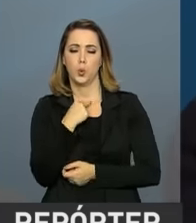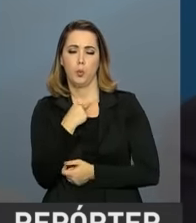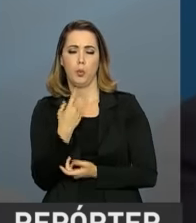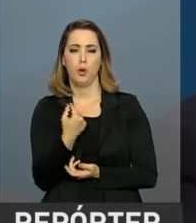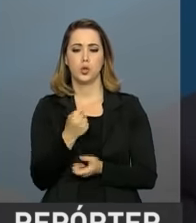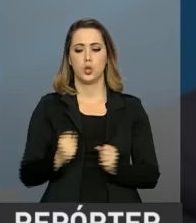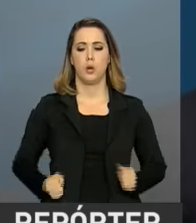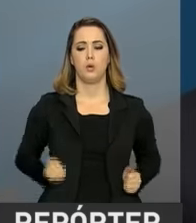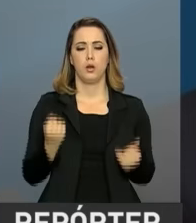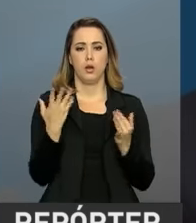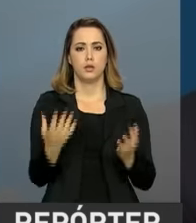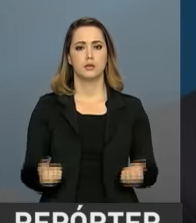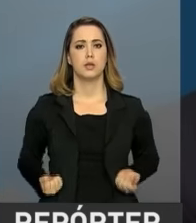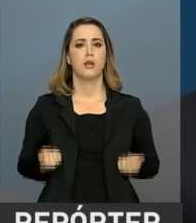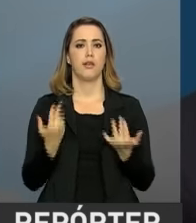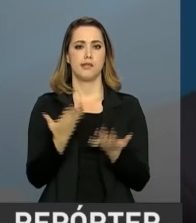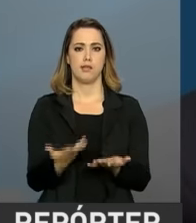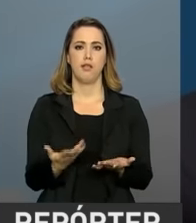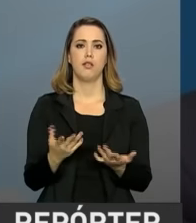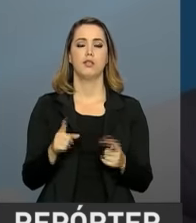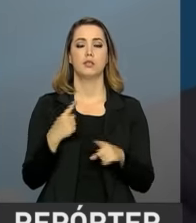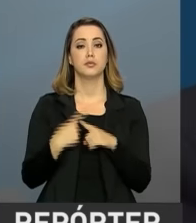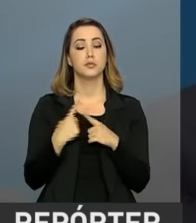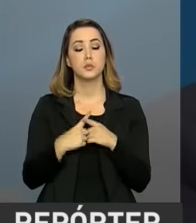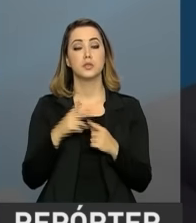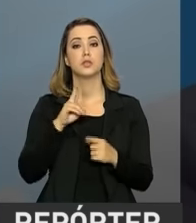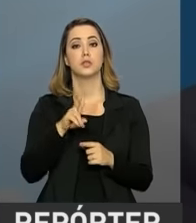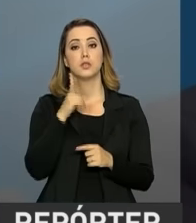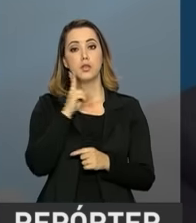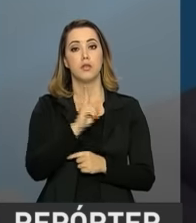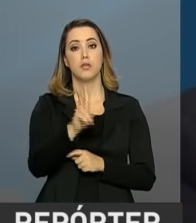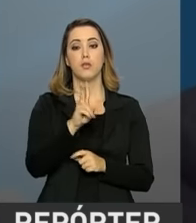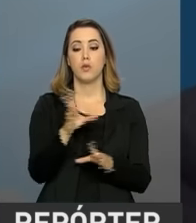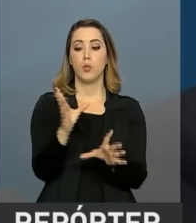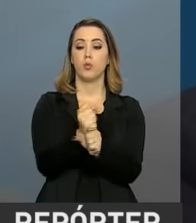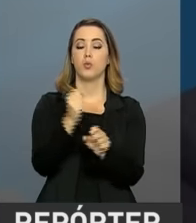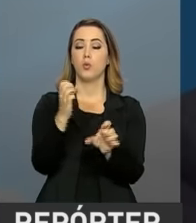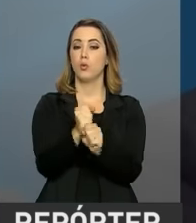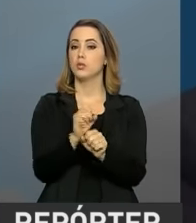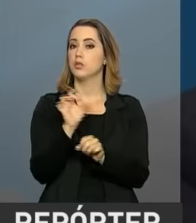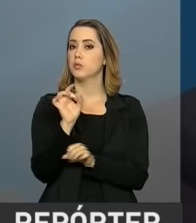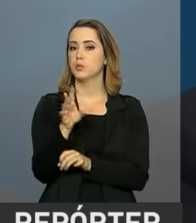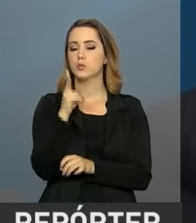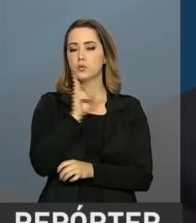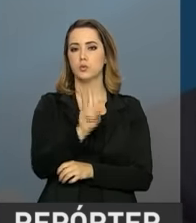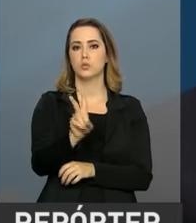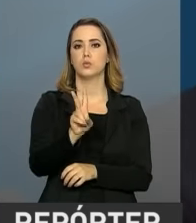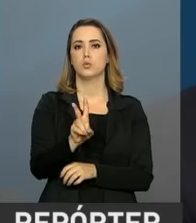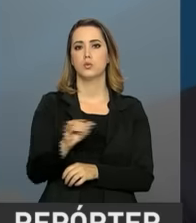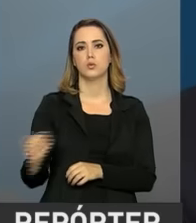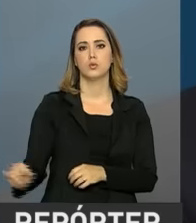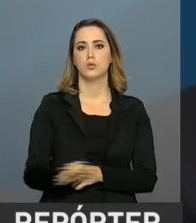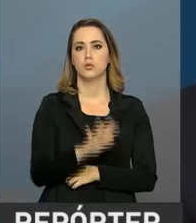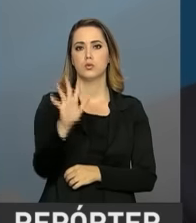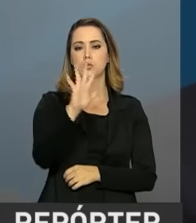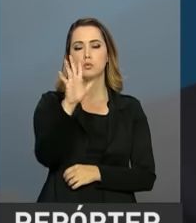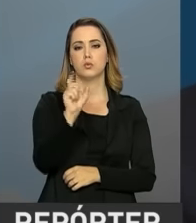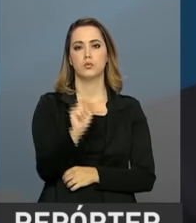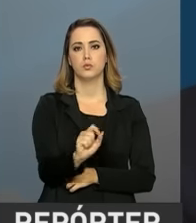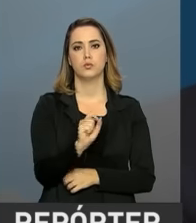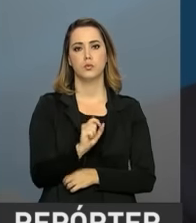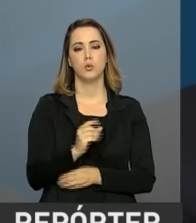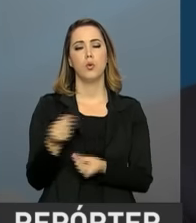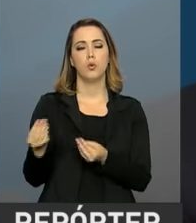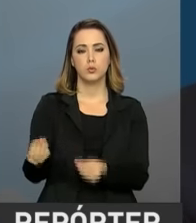inflação. Então, a revisão de um orçamento para o outro só pode levar em conta a inflação do ano passado. O que